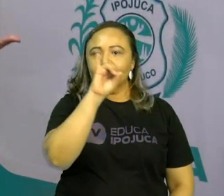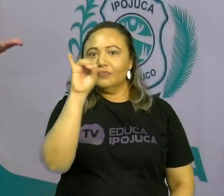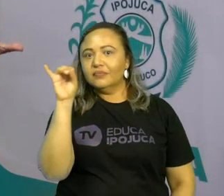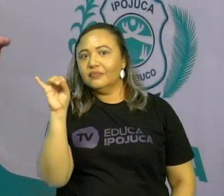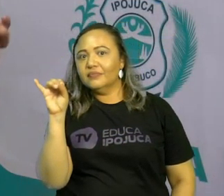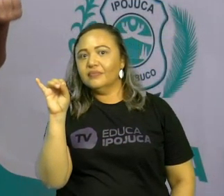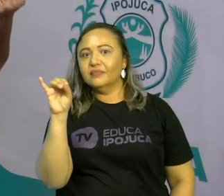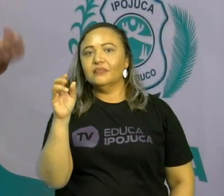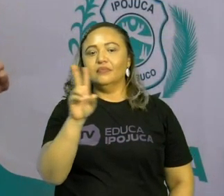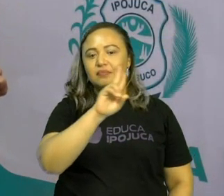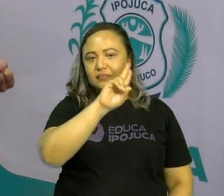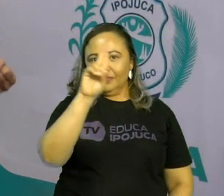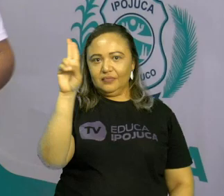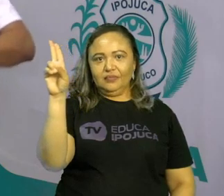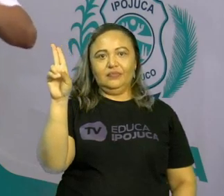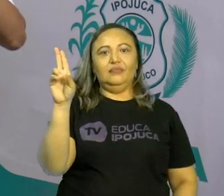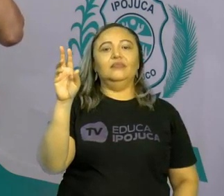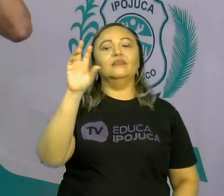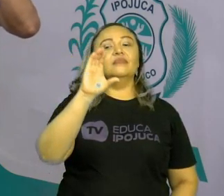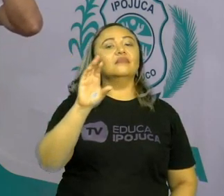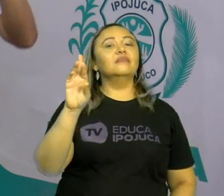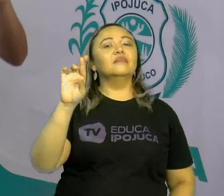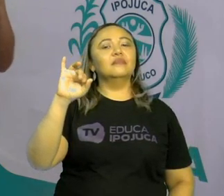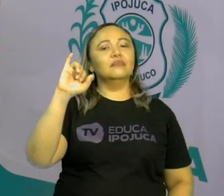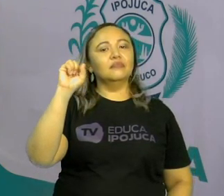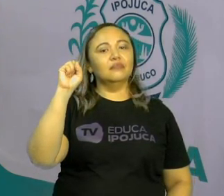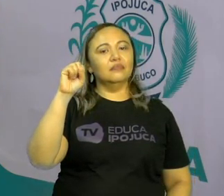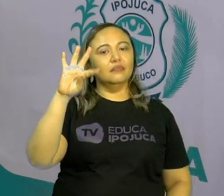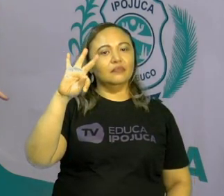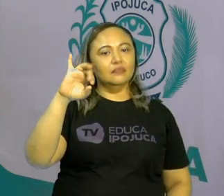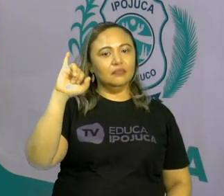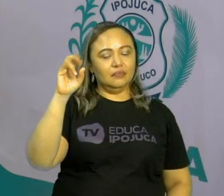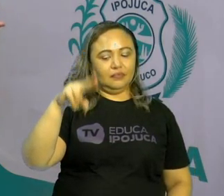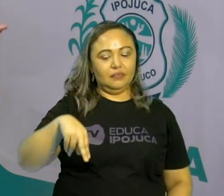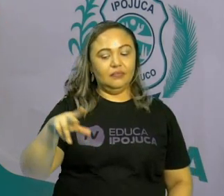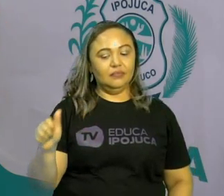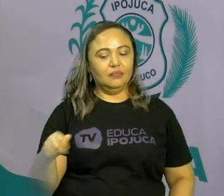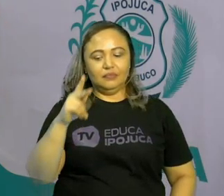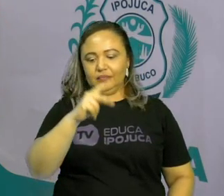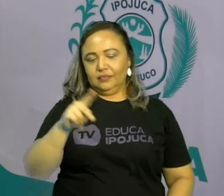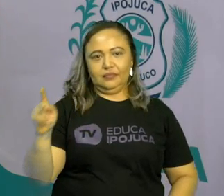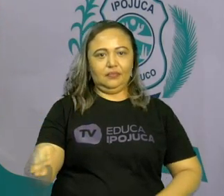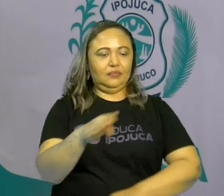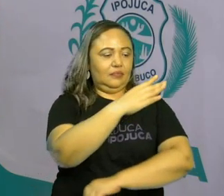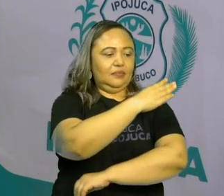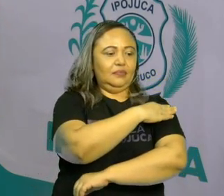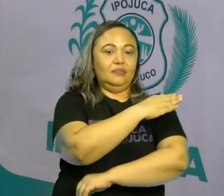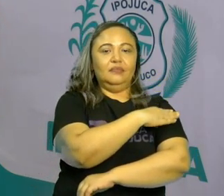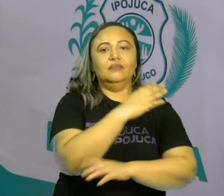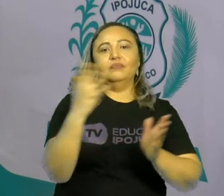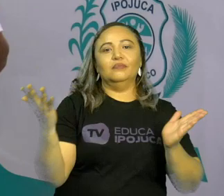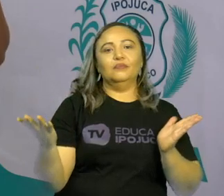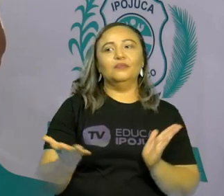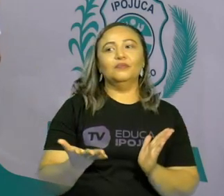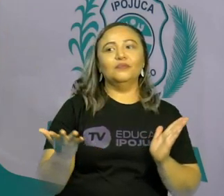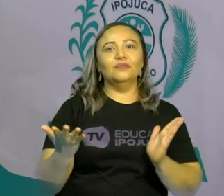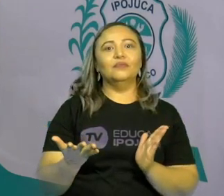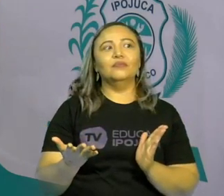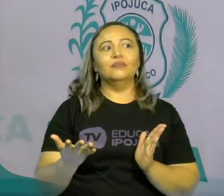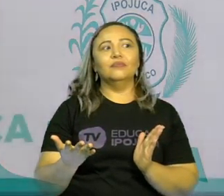Olá, o meu nome é Cristina Chagas, sou professora do quarto ano e hoje nós vamos para o nosso aula de arte sobre